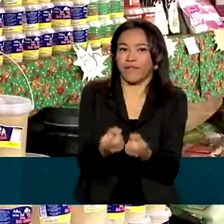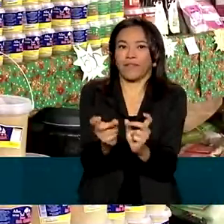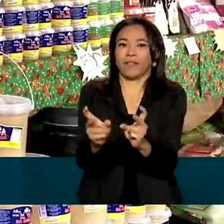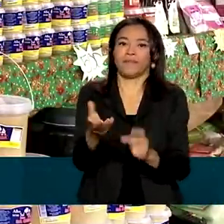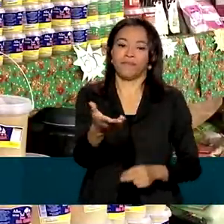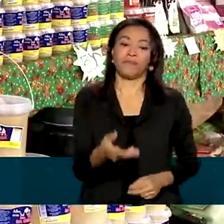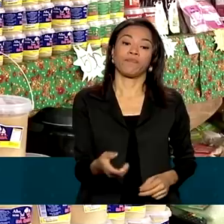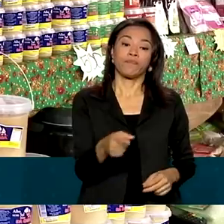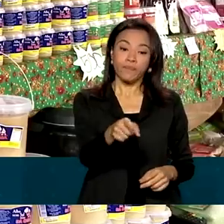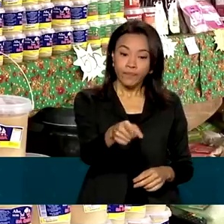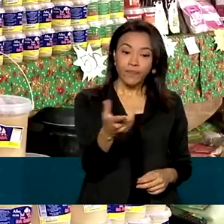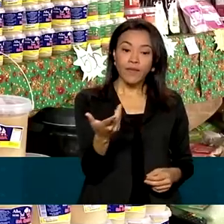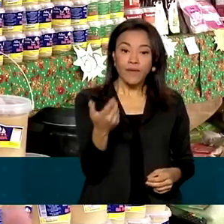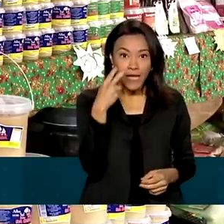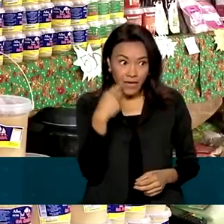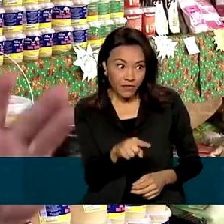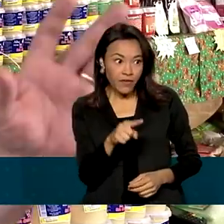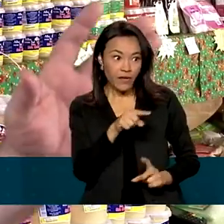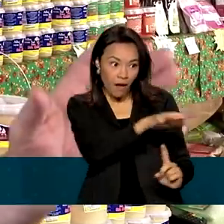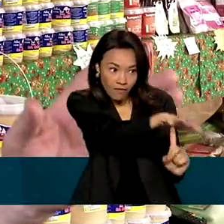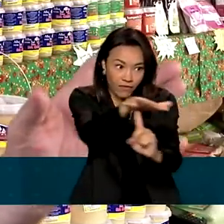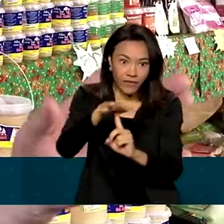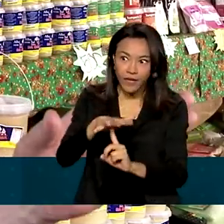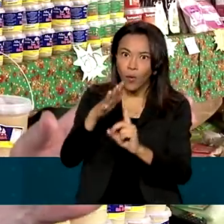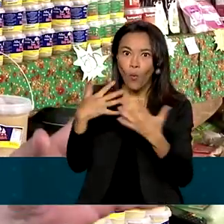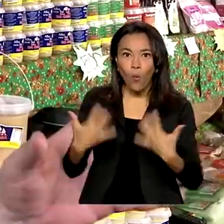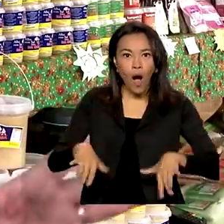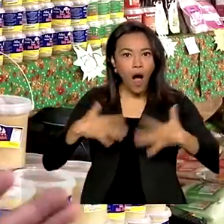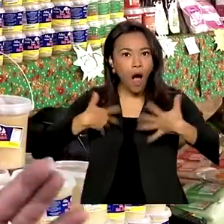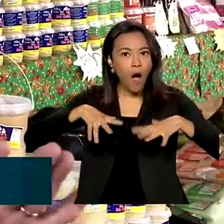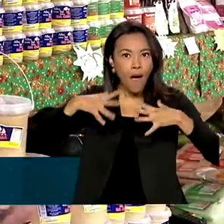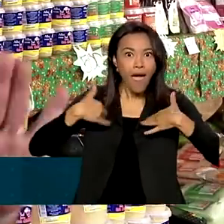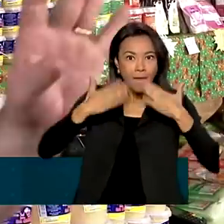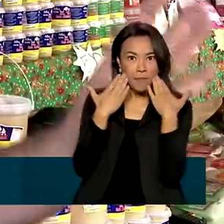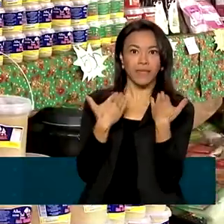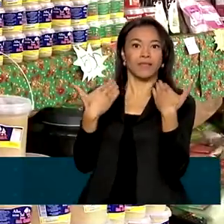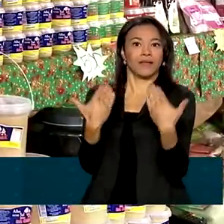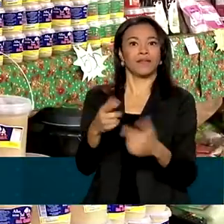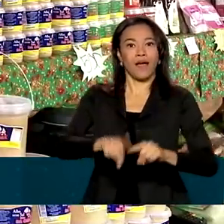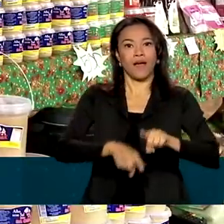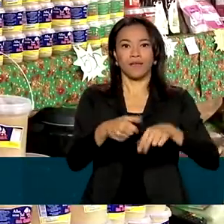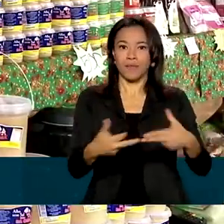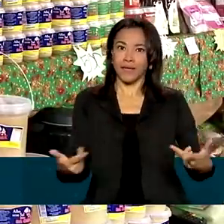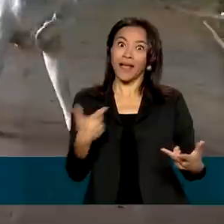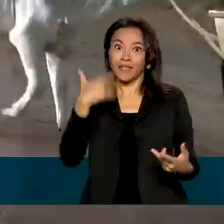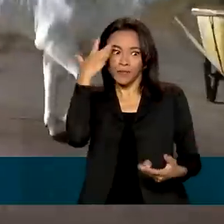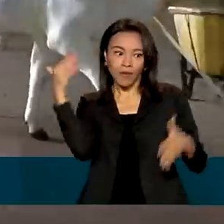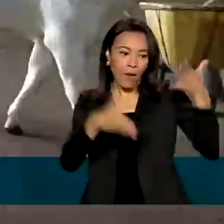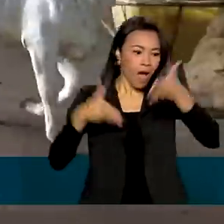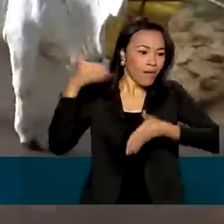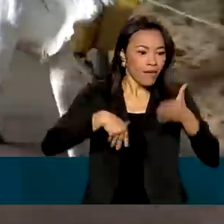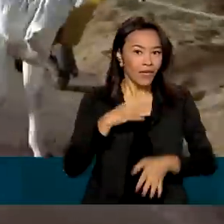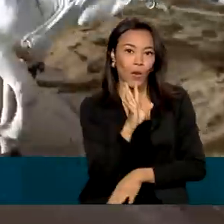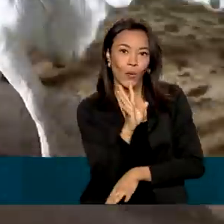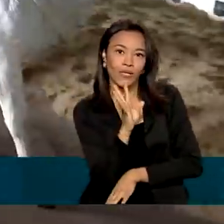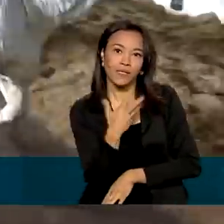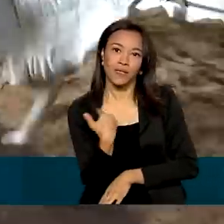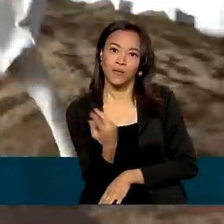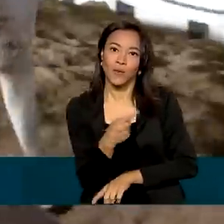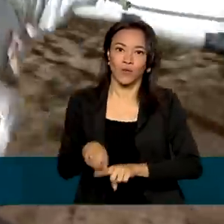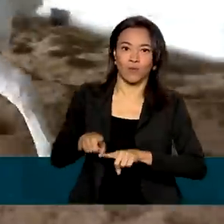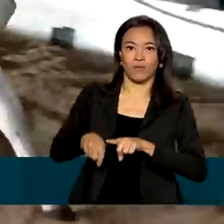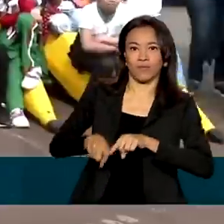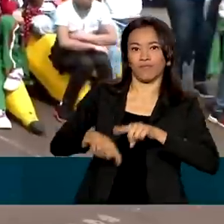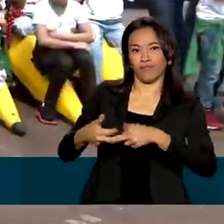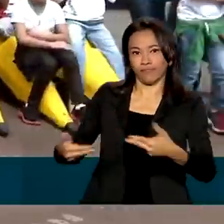então a feira é uma vitrine para nós. Aí o pessoal fica conhecendo os nossos produtos. O evento, que segue até o próximo